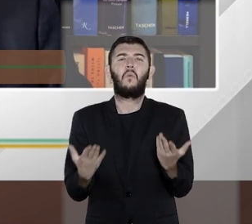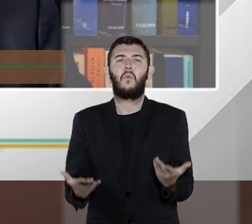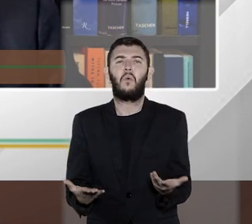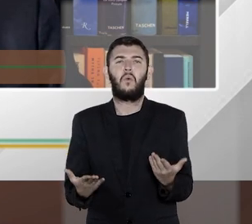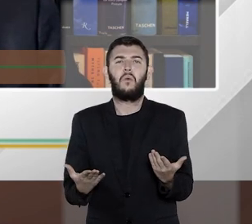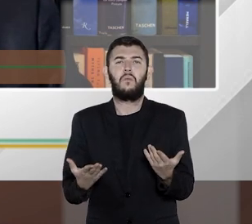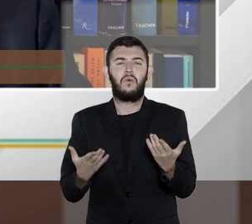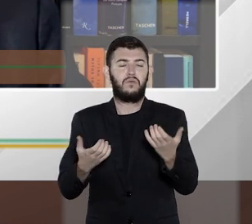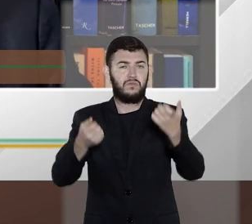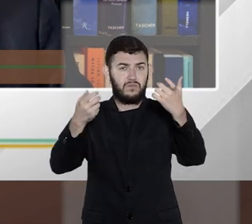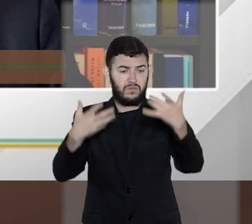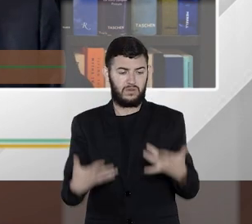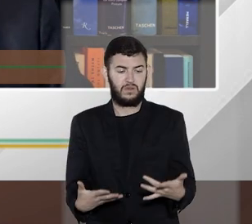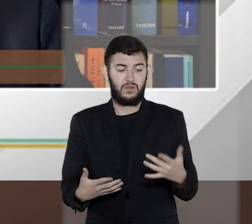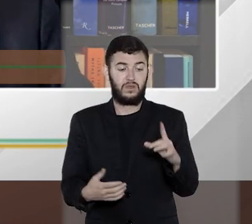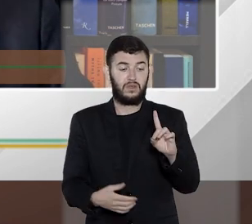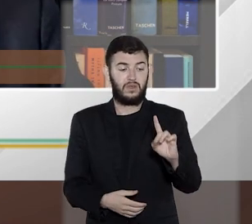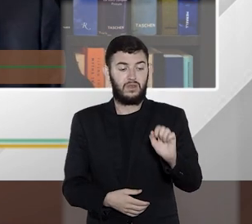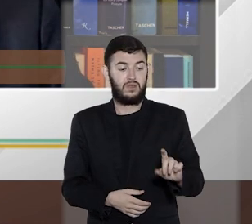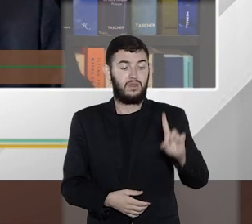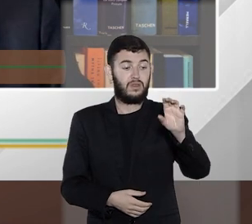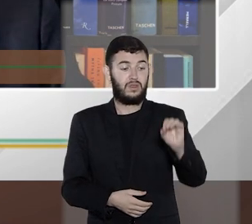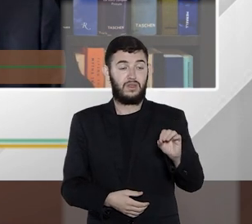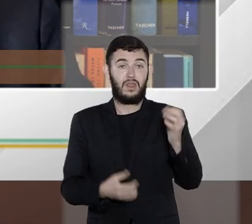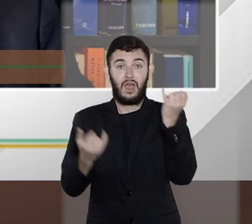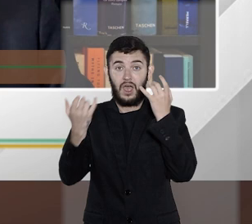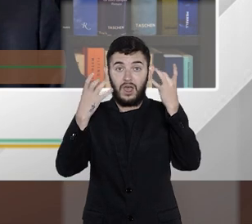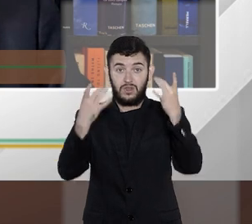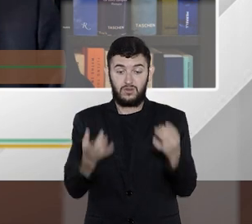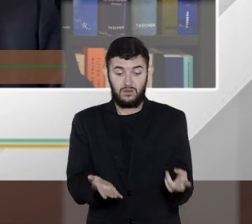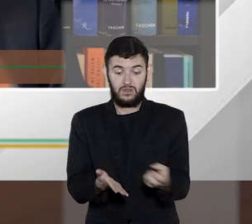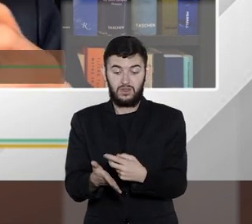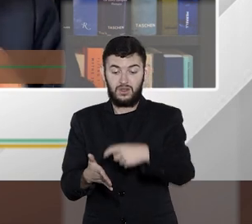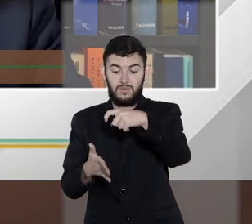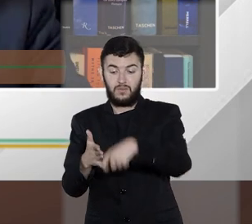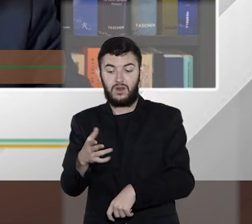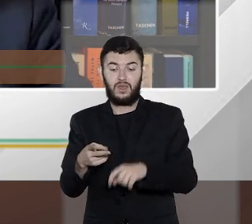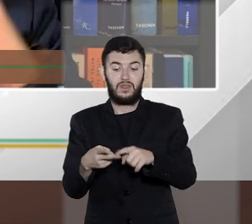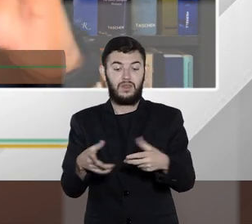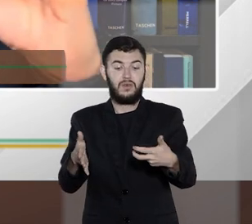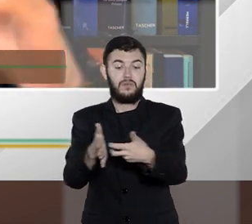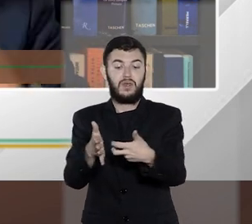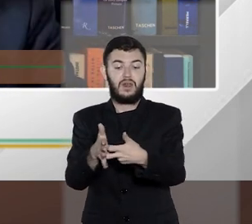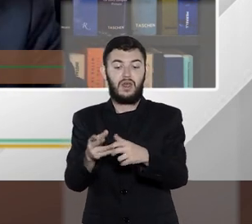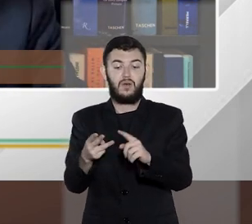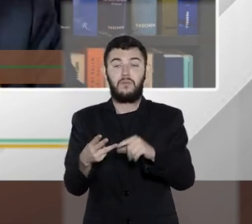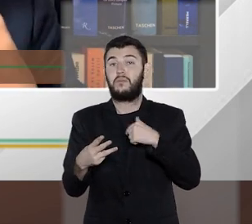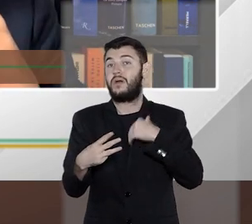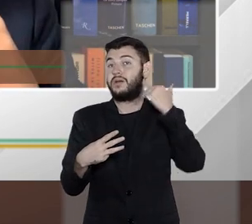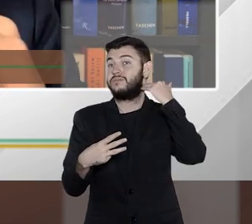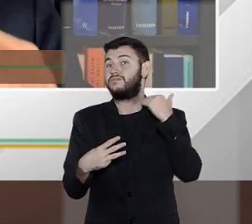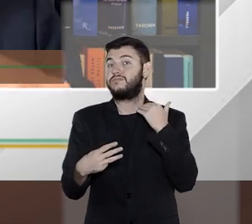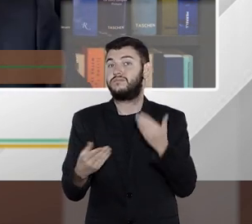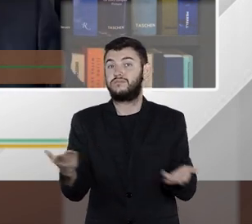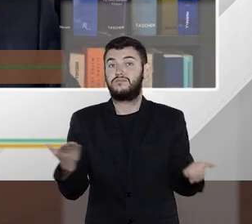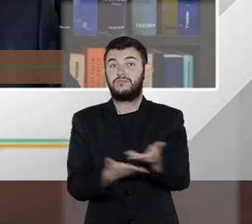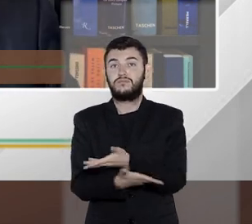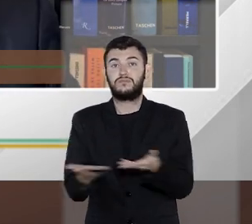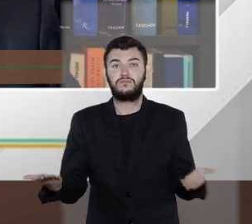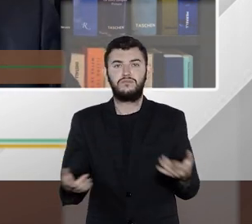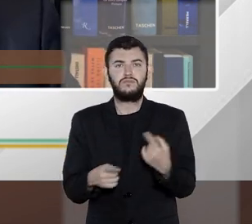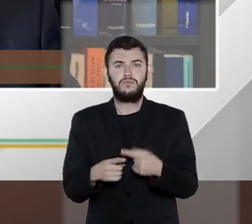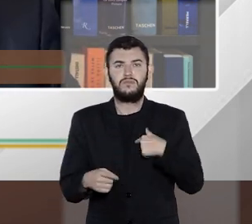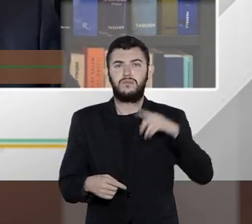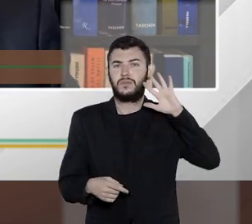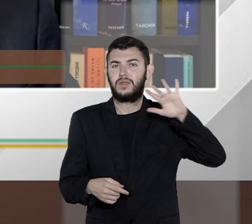dados tributários e dados penais e dados bancários sendo compartilhados entre si porque